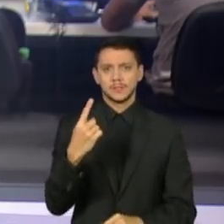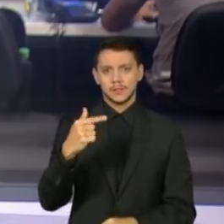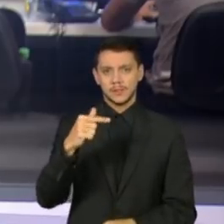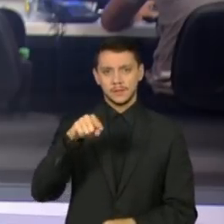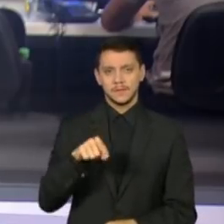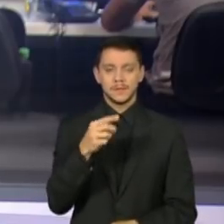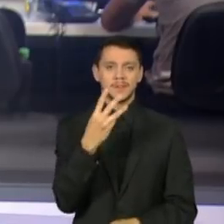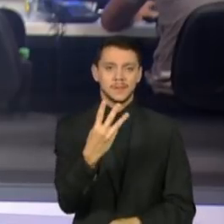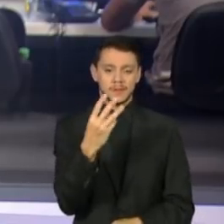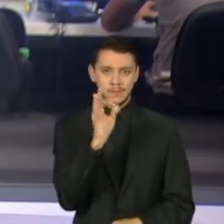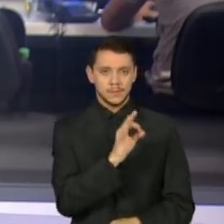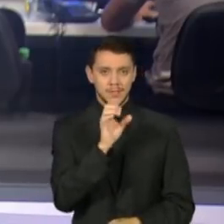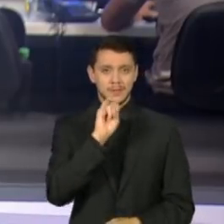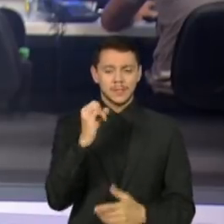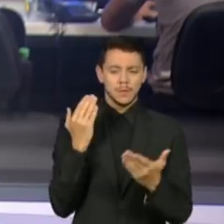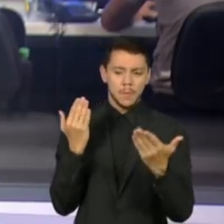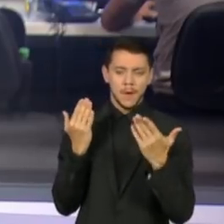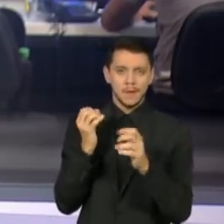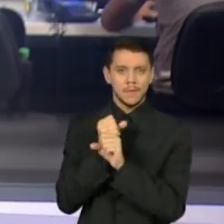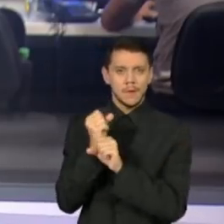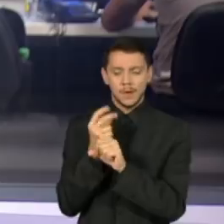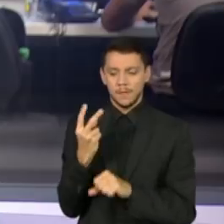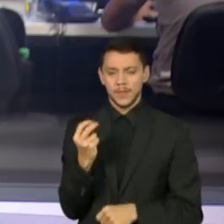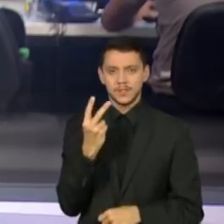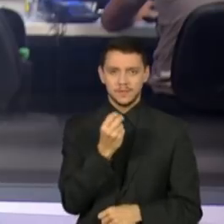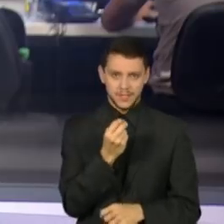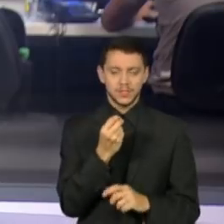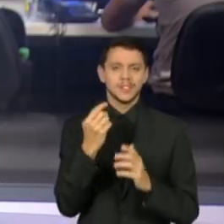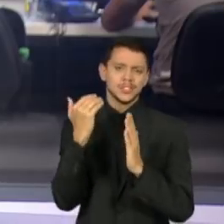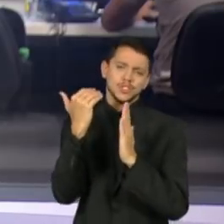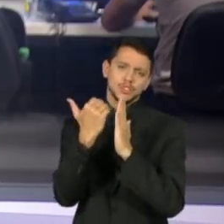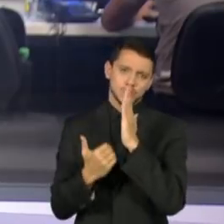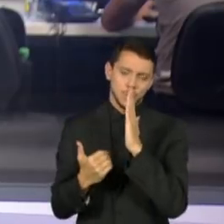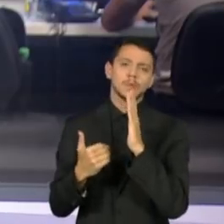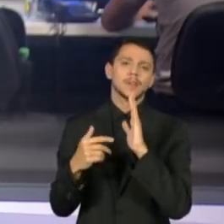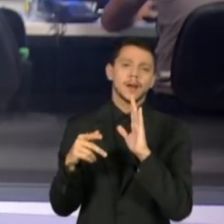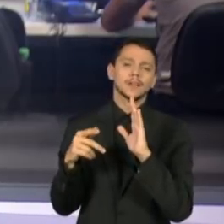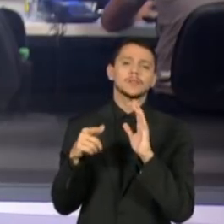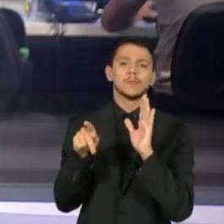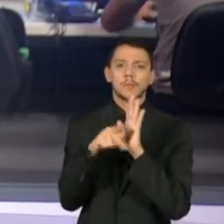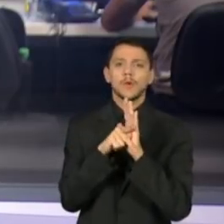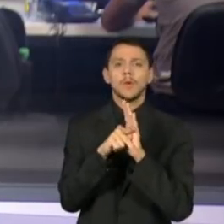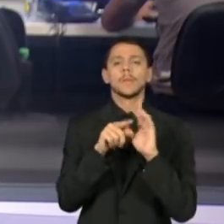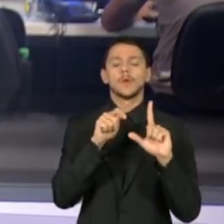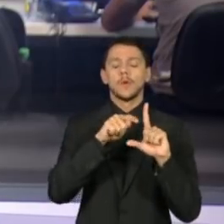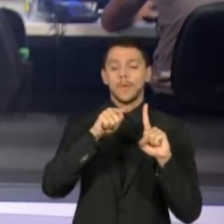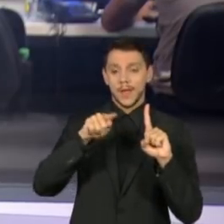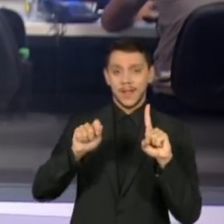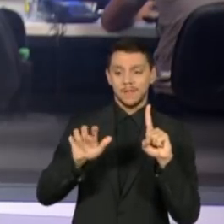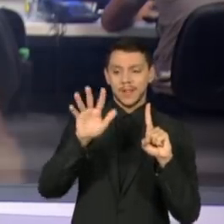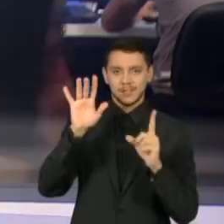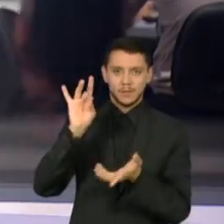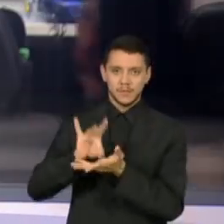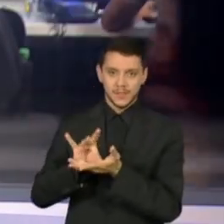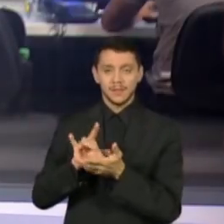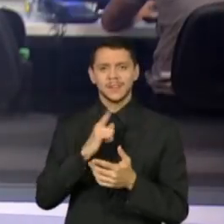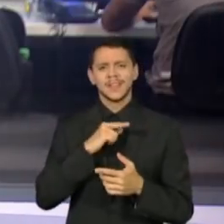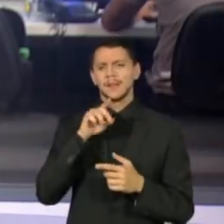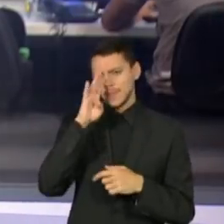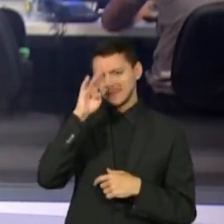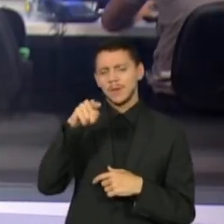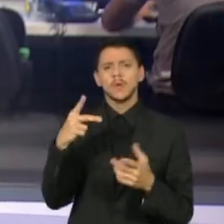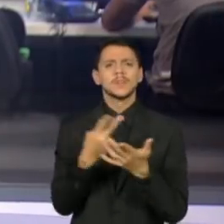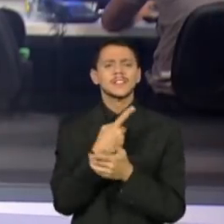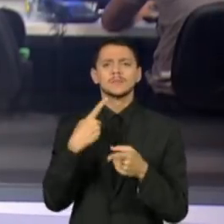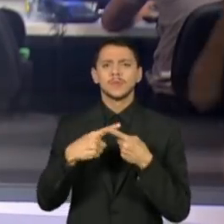comparação a 2020, descontada a inflação oficial. As principais razões, segundo a Receita, foram lucro acima do esperado das